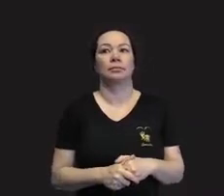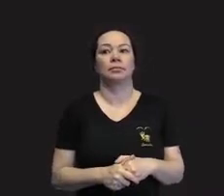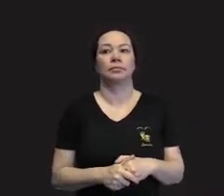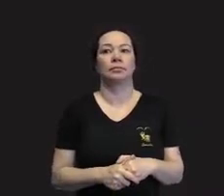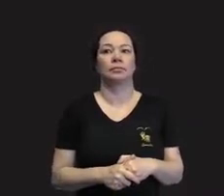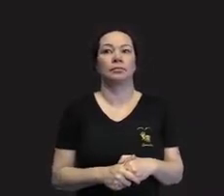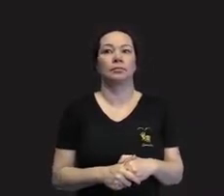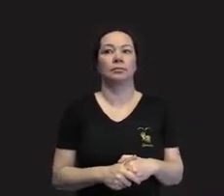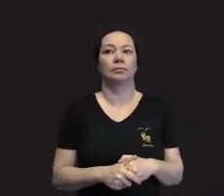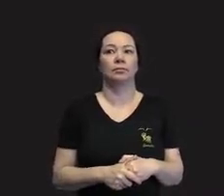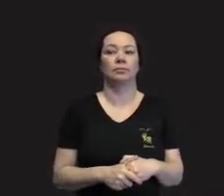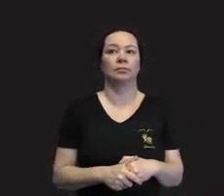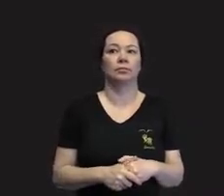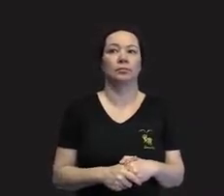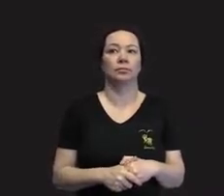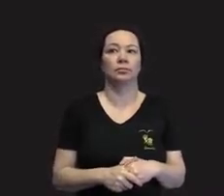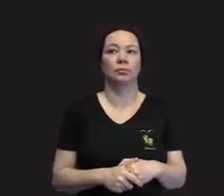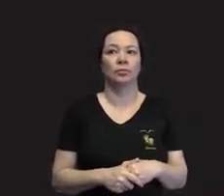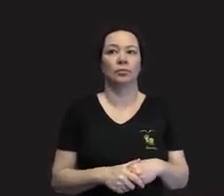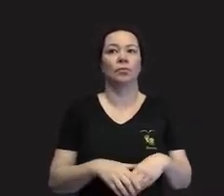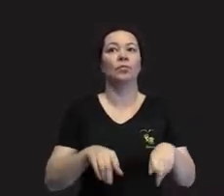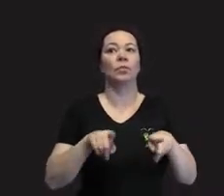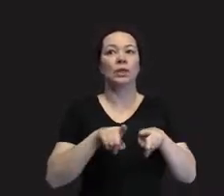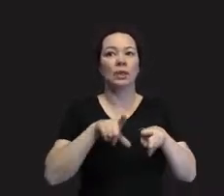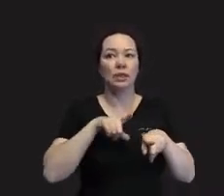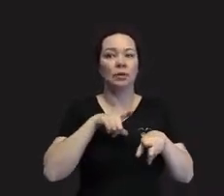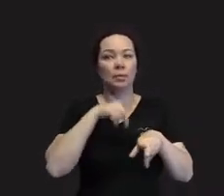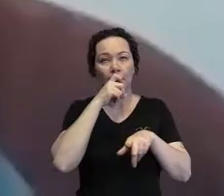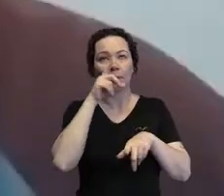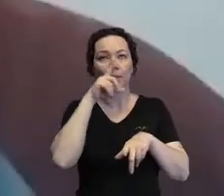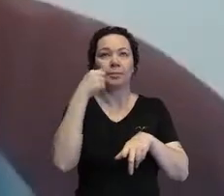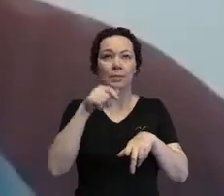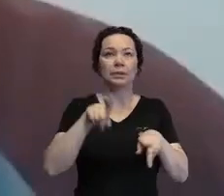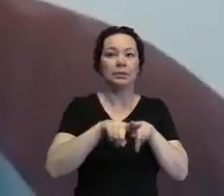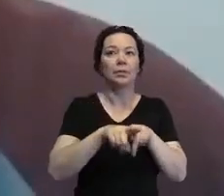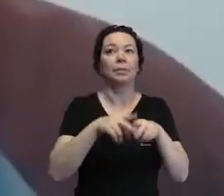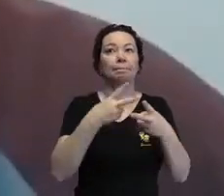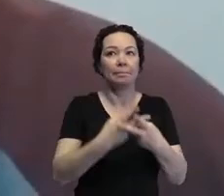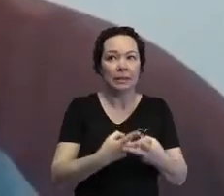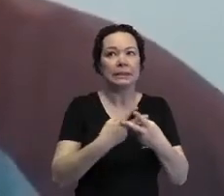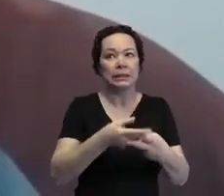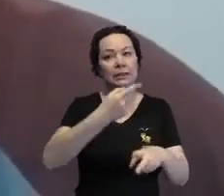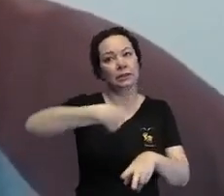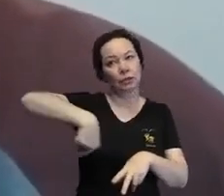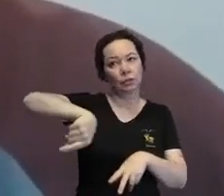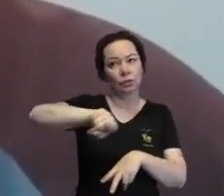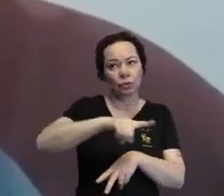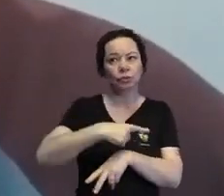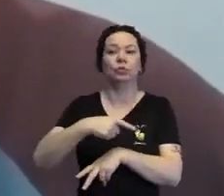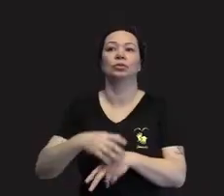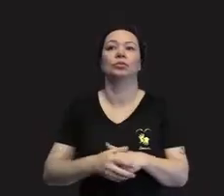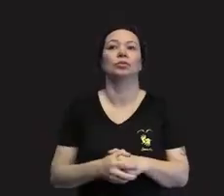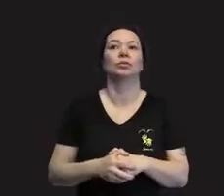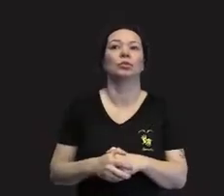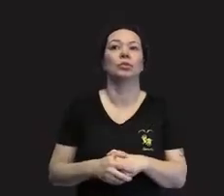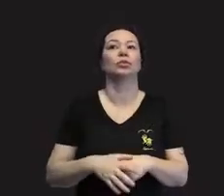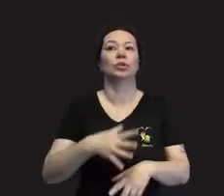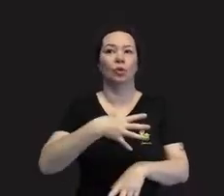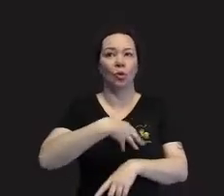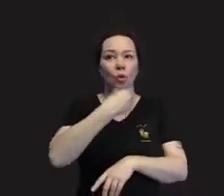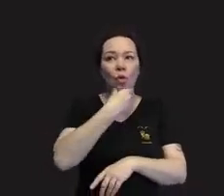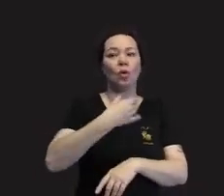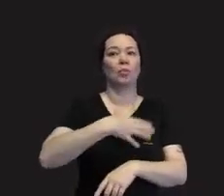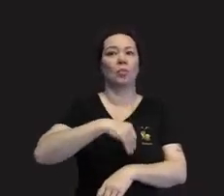abrir um pouco de paciência de nós, tanto seus filhos e suas filhas,